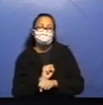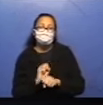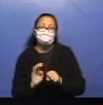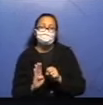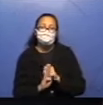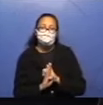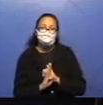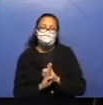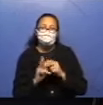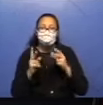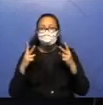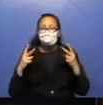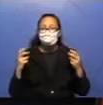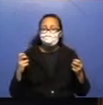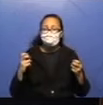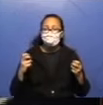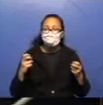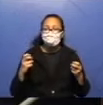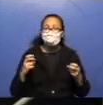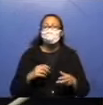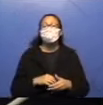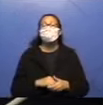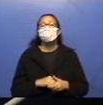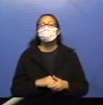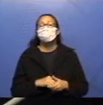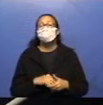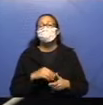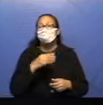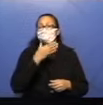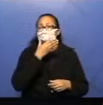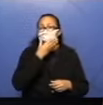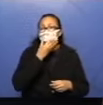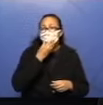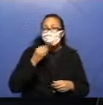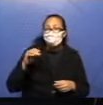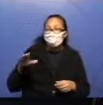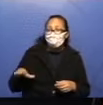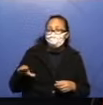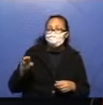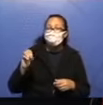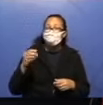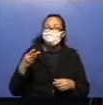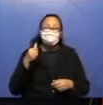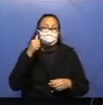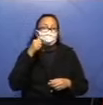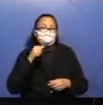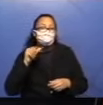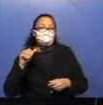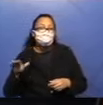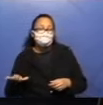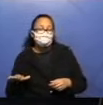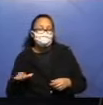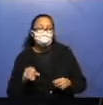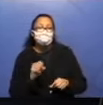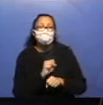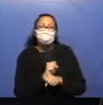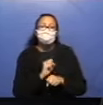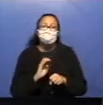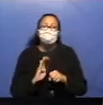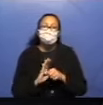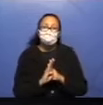maiúscula no substantivo próprio. Eu só vou falar o menino ou a menina? Então, eu vou usar o substantivo comum com letra minúscula.